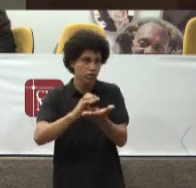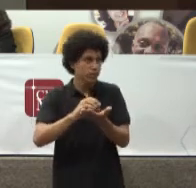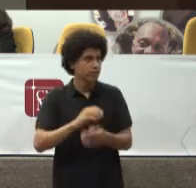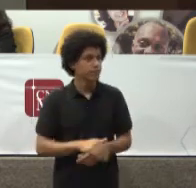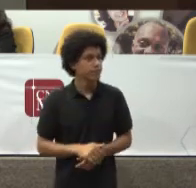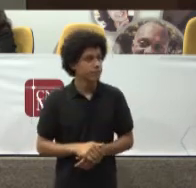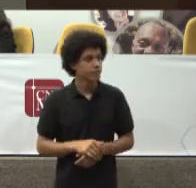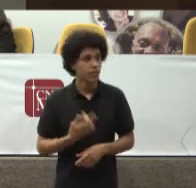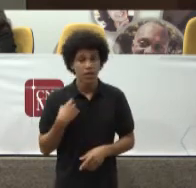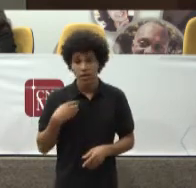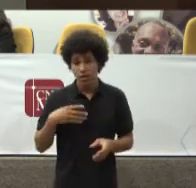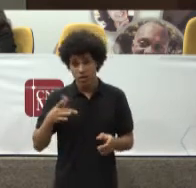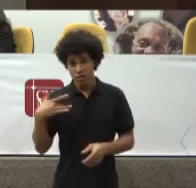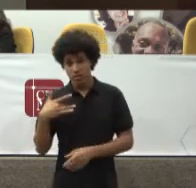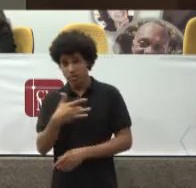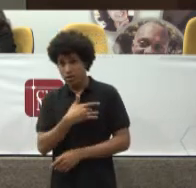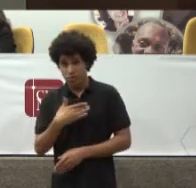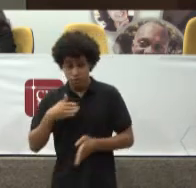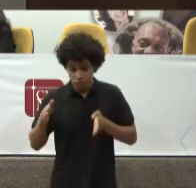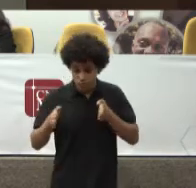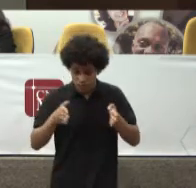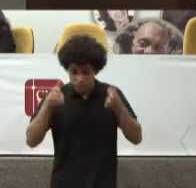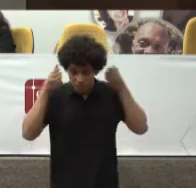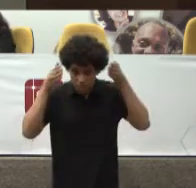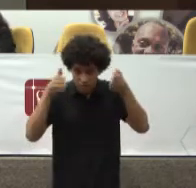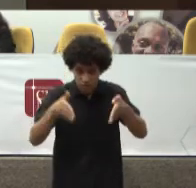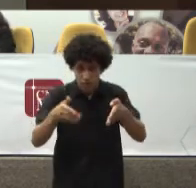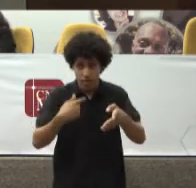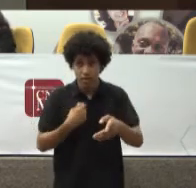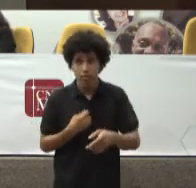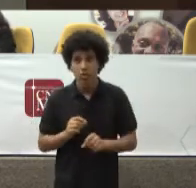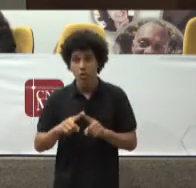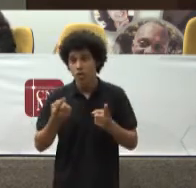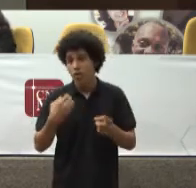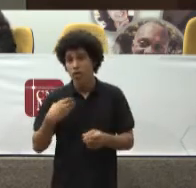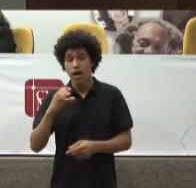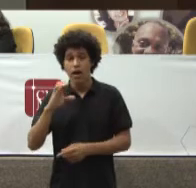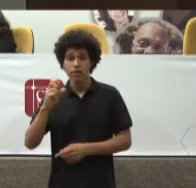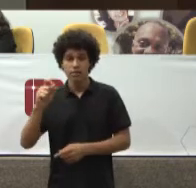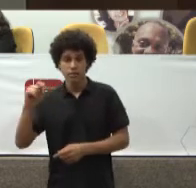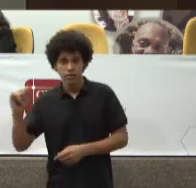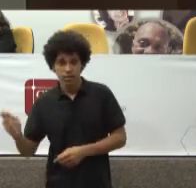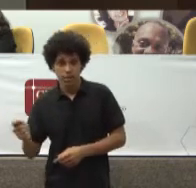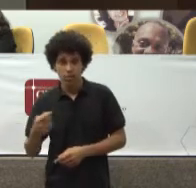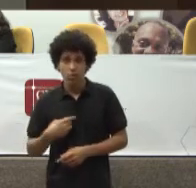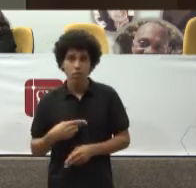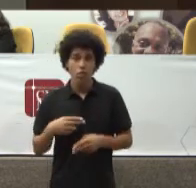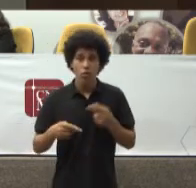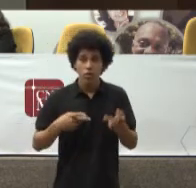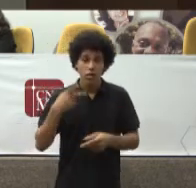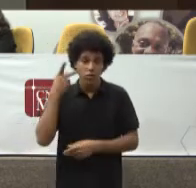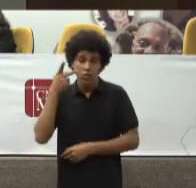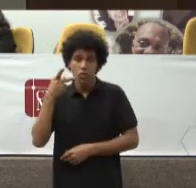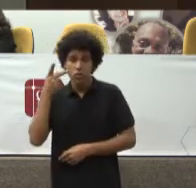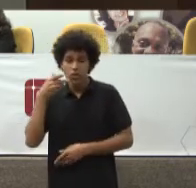Decentralizada Com integralização Das ações Unidade Na condução De política Setorial E participação